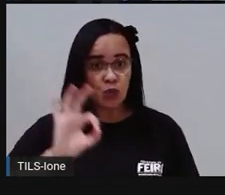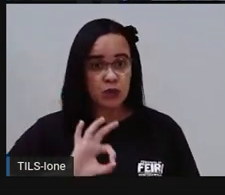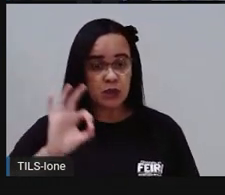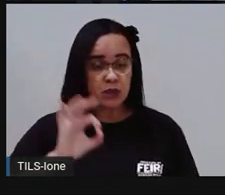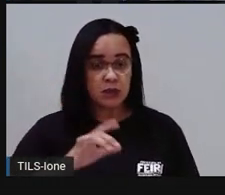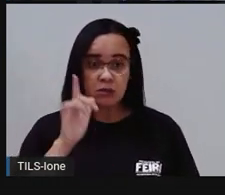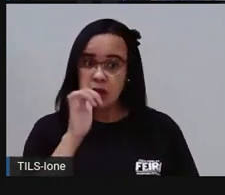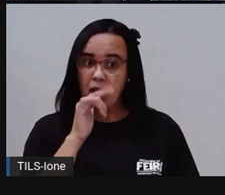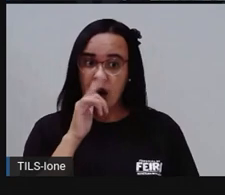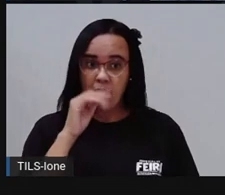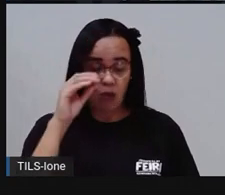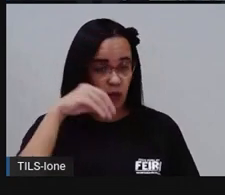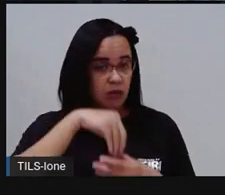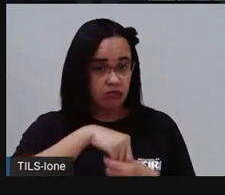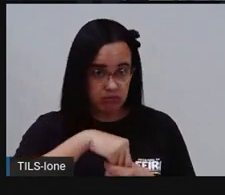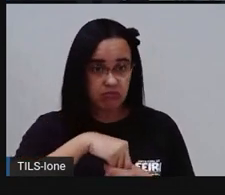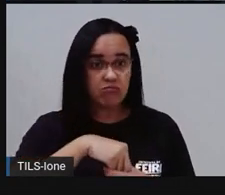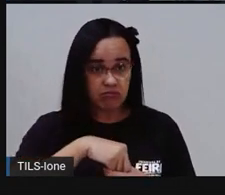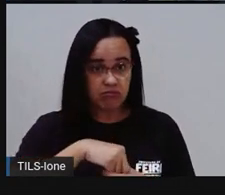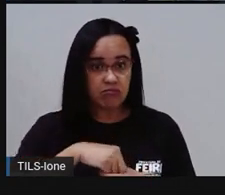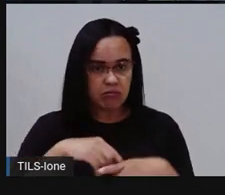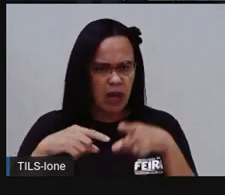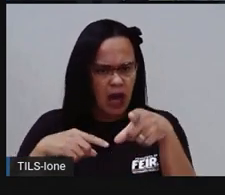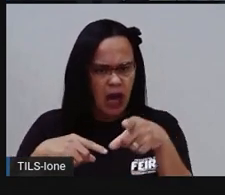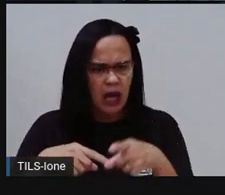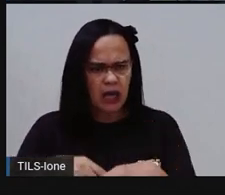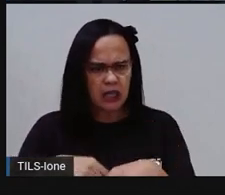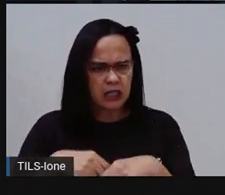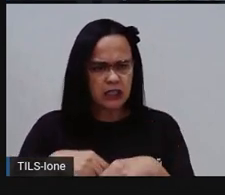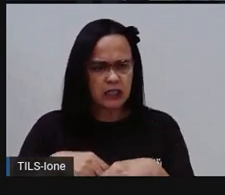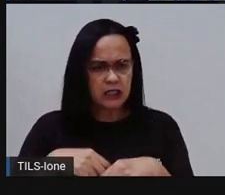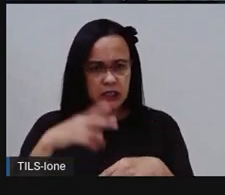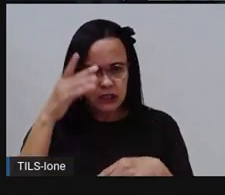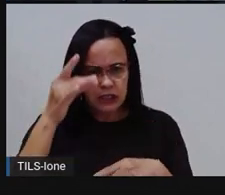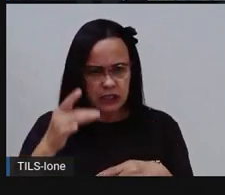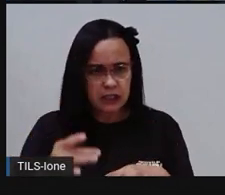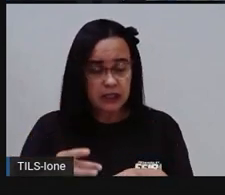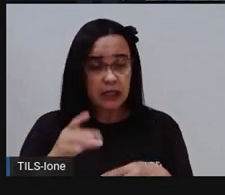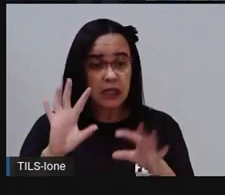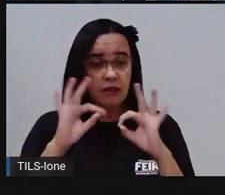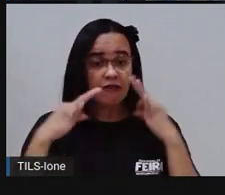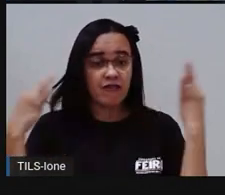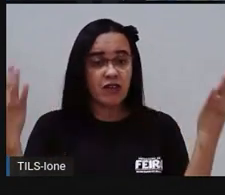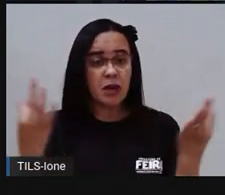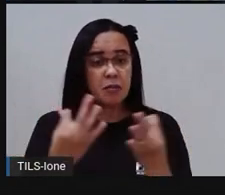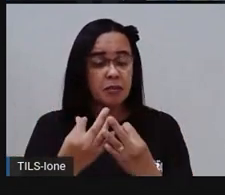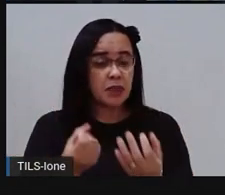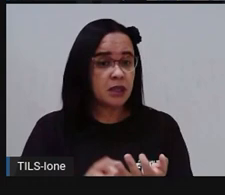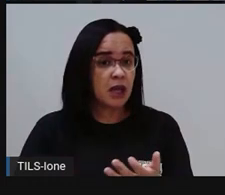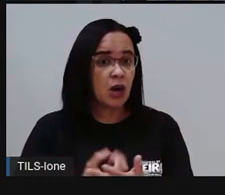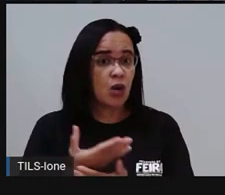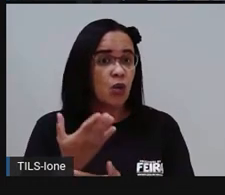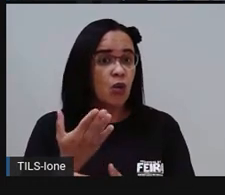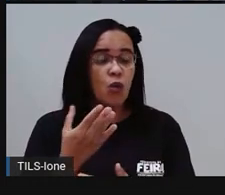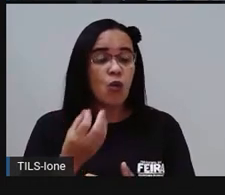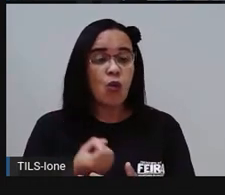aqui nessa família, ele consumiu, gastou de água, né? R$ 157